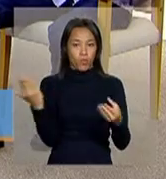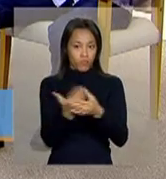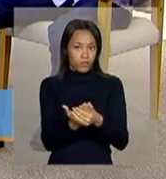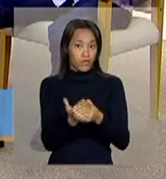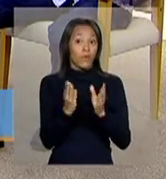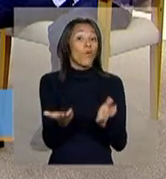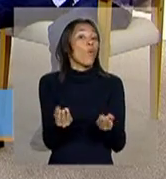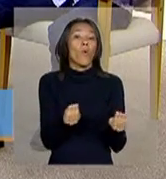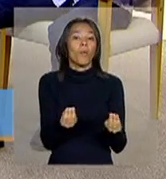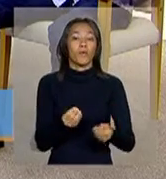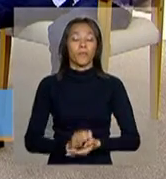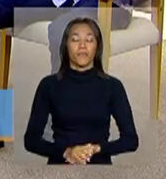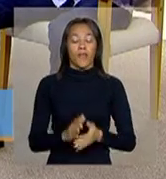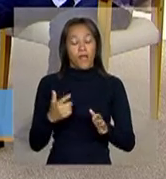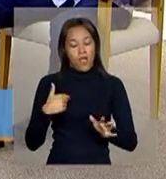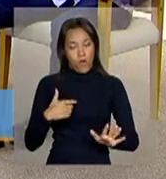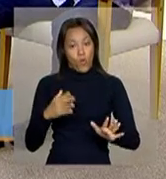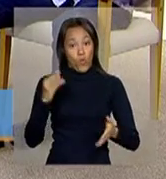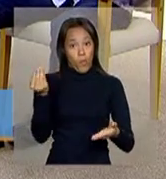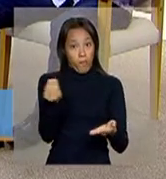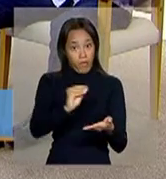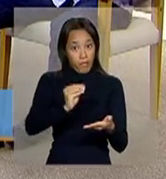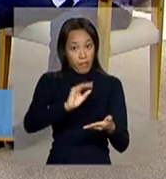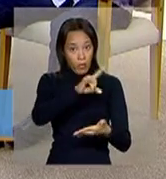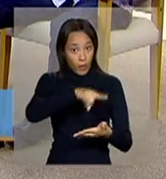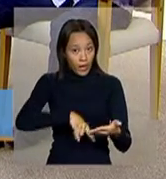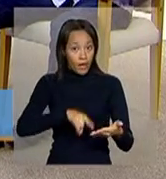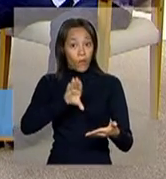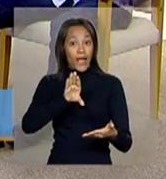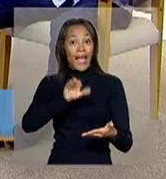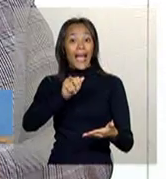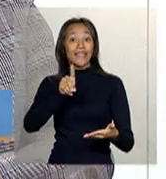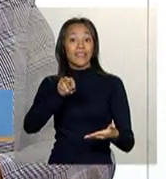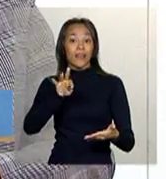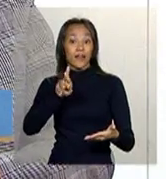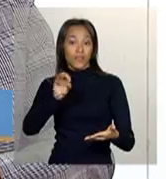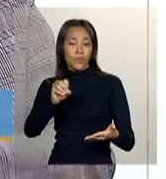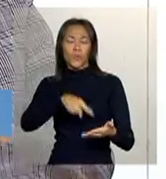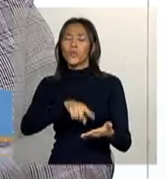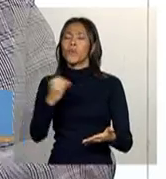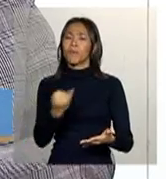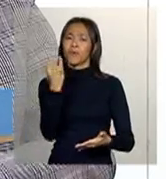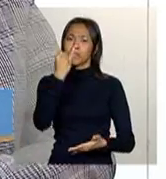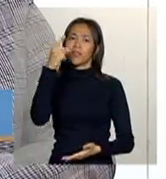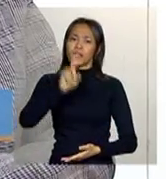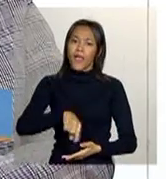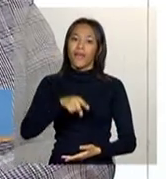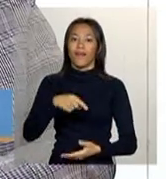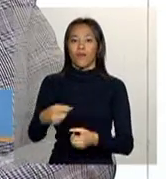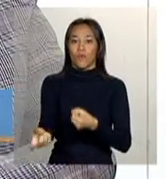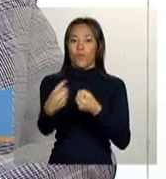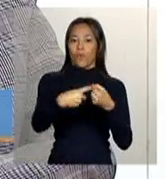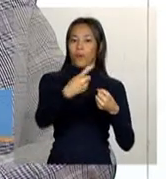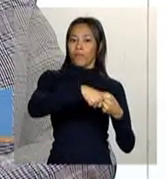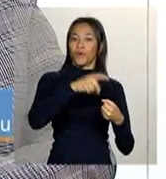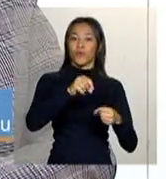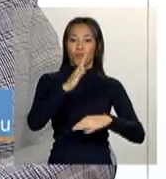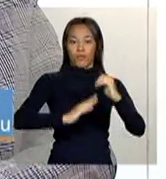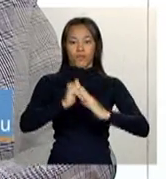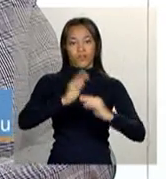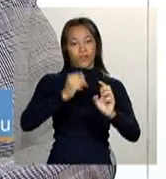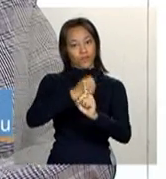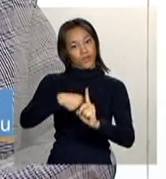que eu te falei, quer dizer, a questão do cadastro, ele é como é feito com os outros grupos, mas o fundamental nessa questão é a parceria com a assistência social,